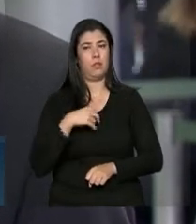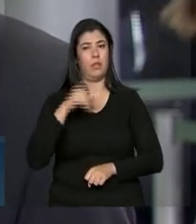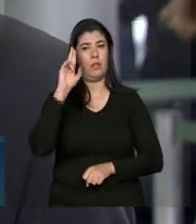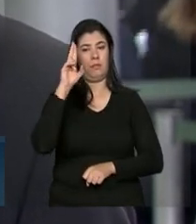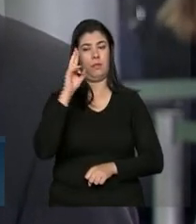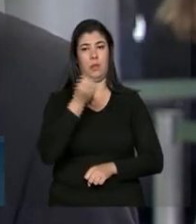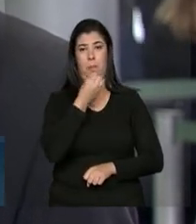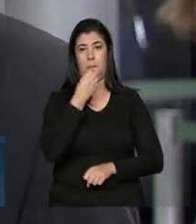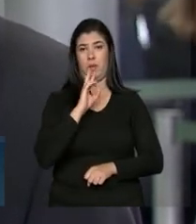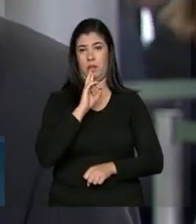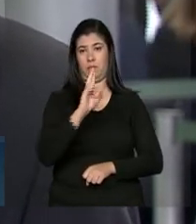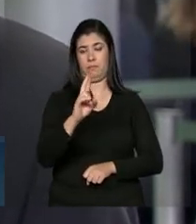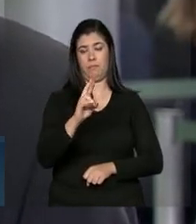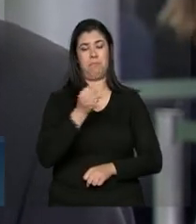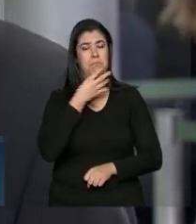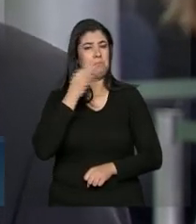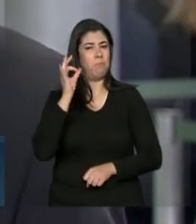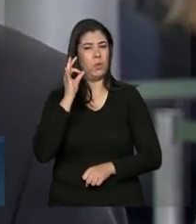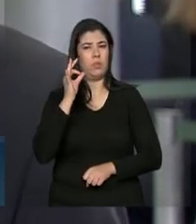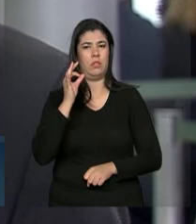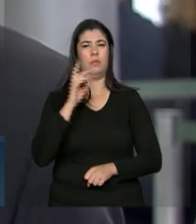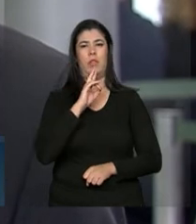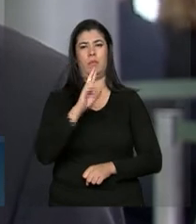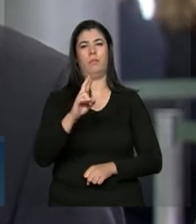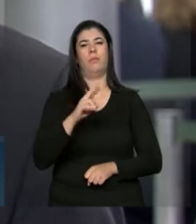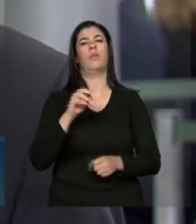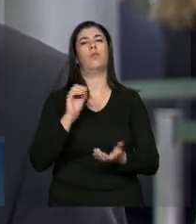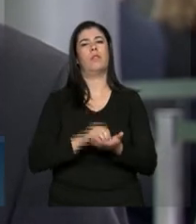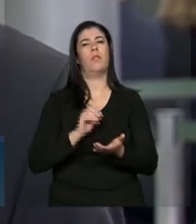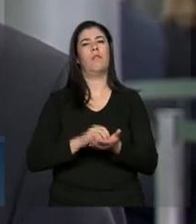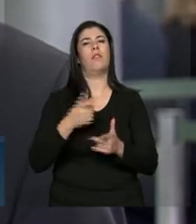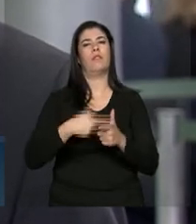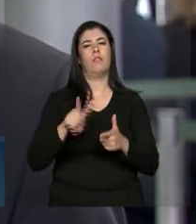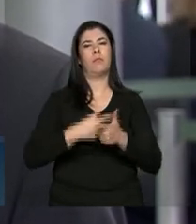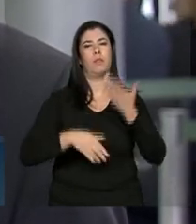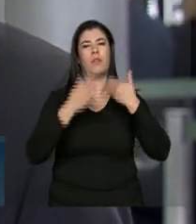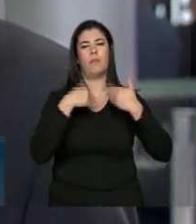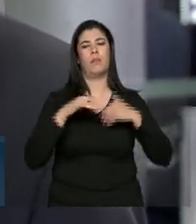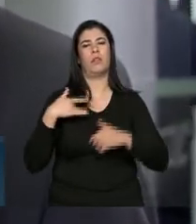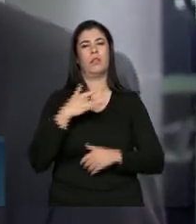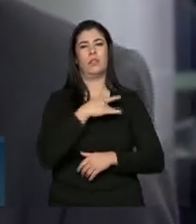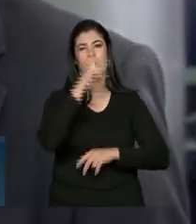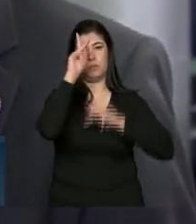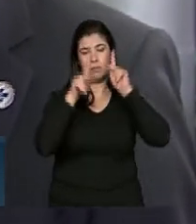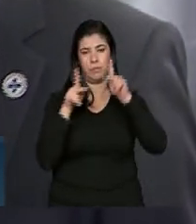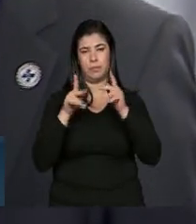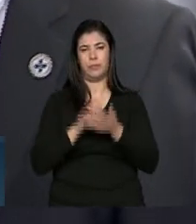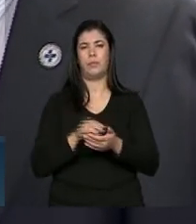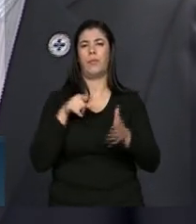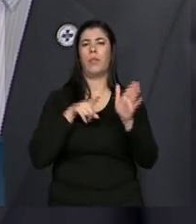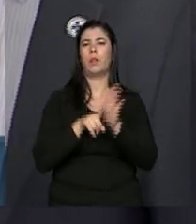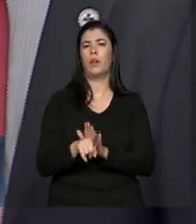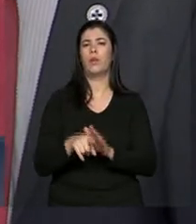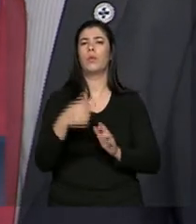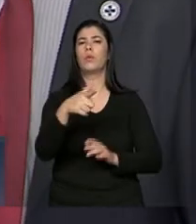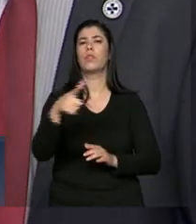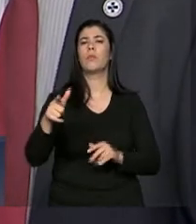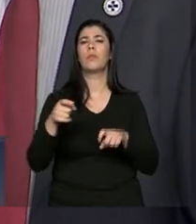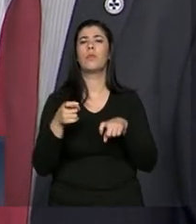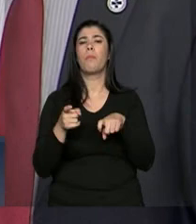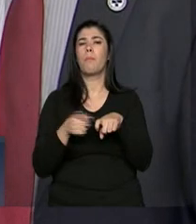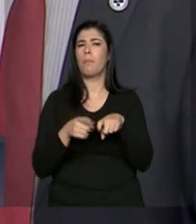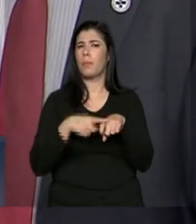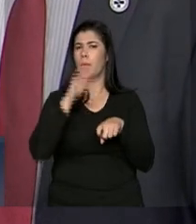uma boa resposta, uma ótima resposta para as necessidades de saúde da população. E a aceitação dos médicos brasileiros também tem